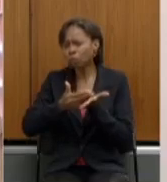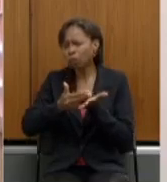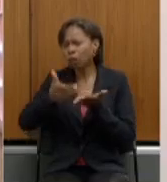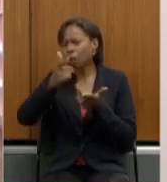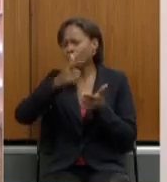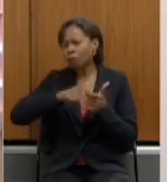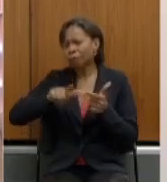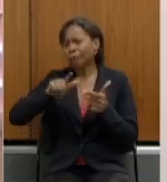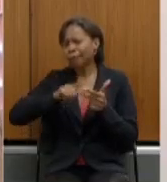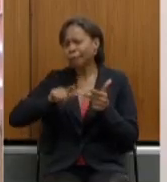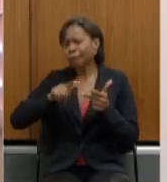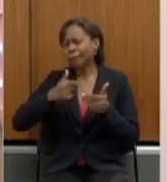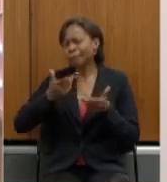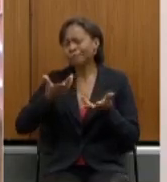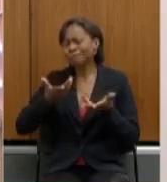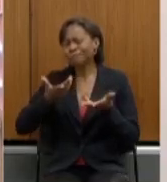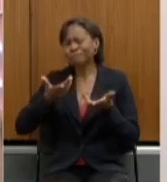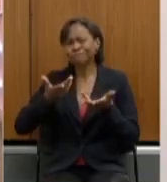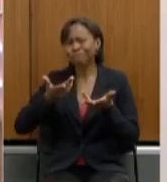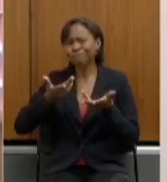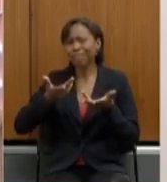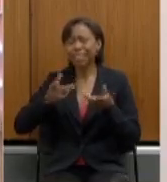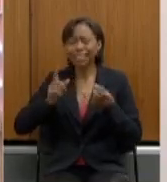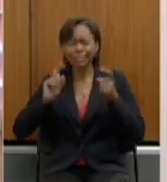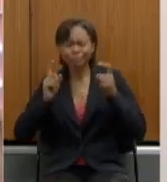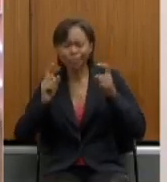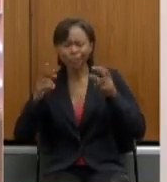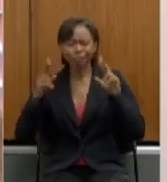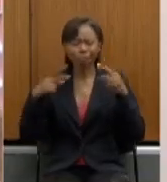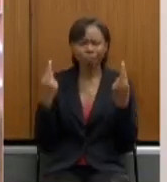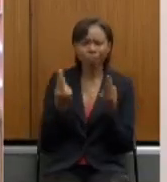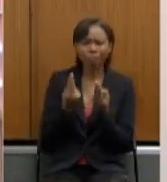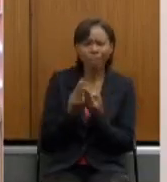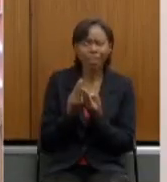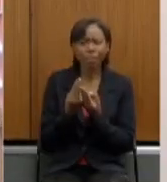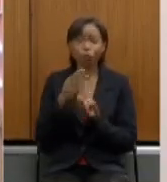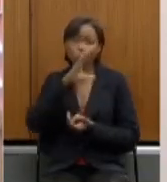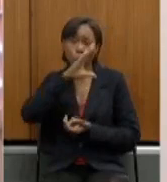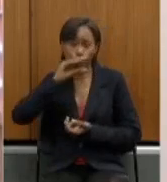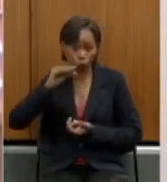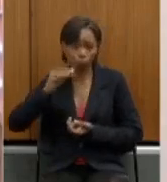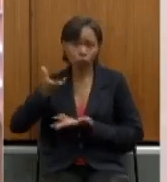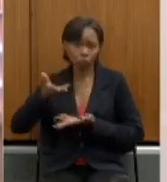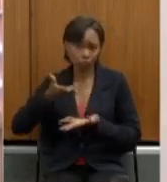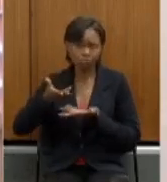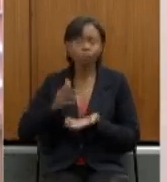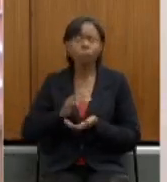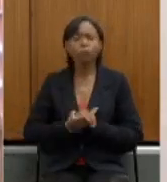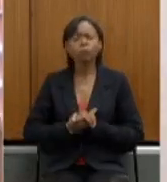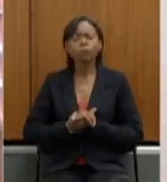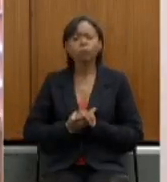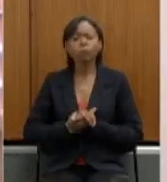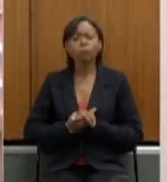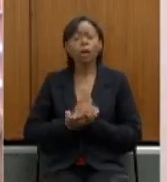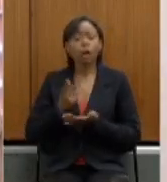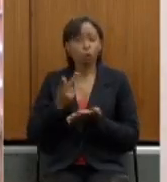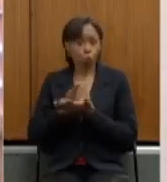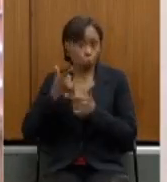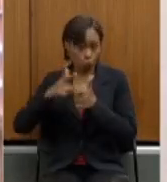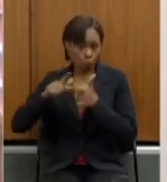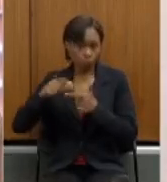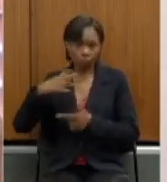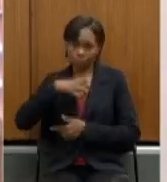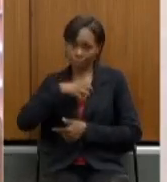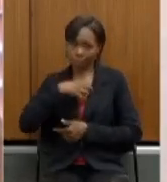reuniões paralelas com servidores nós tivemos um problema que vocês não têm que essa PEC ela foi